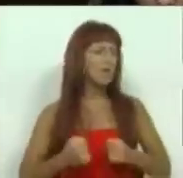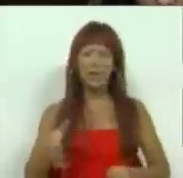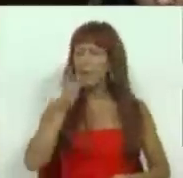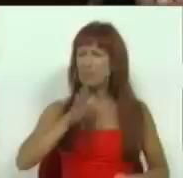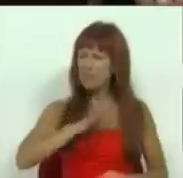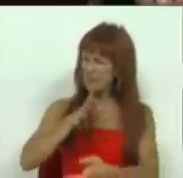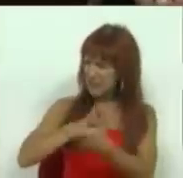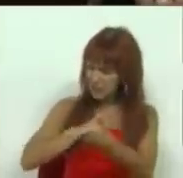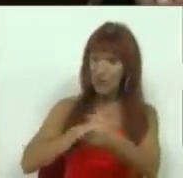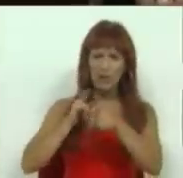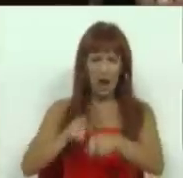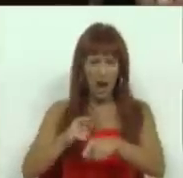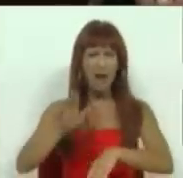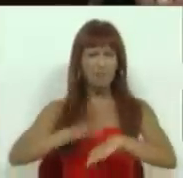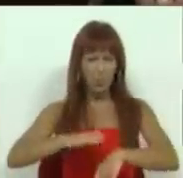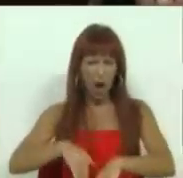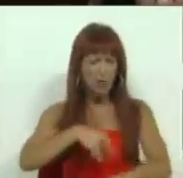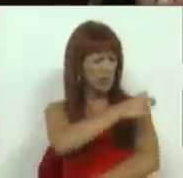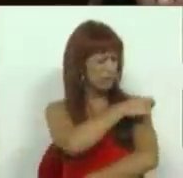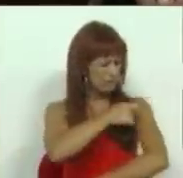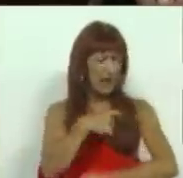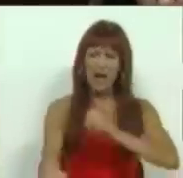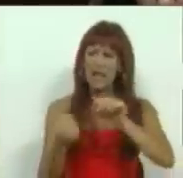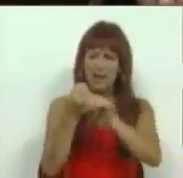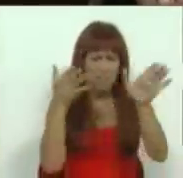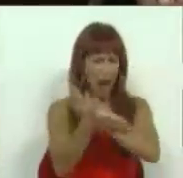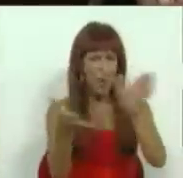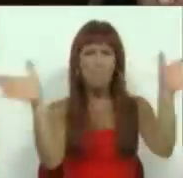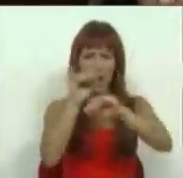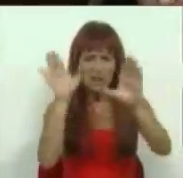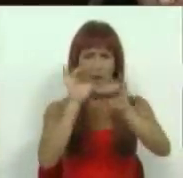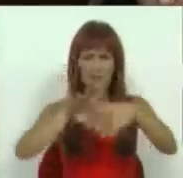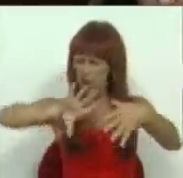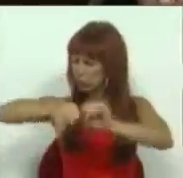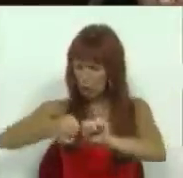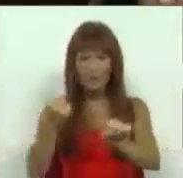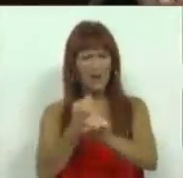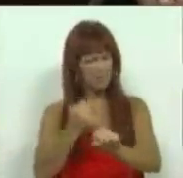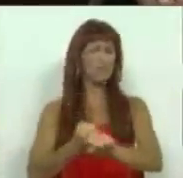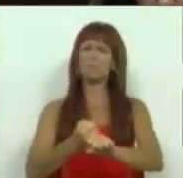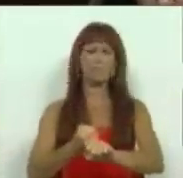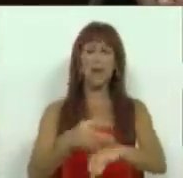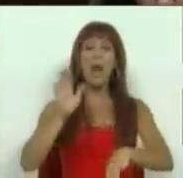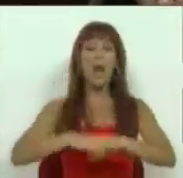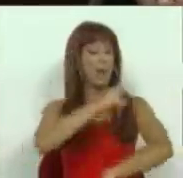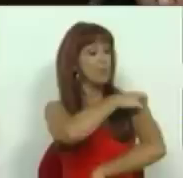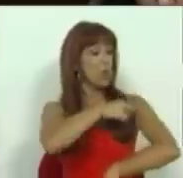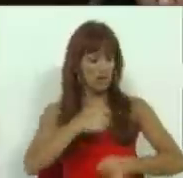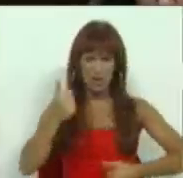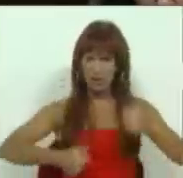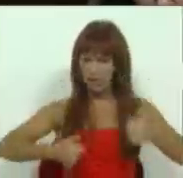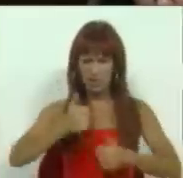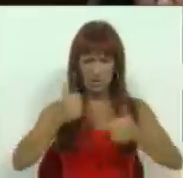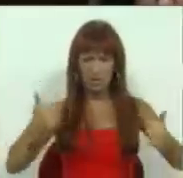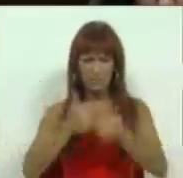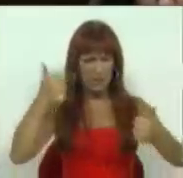argumento de que é em nome da criação de emprego que se destrói empregos, em nome da competitividade